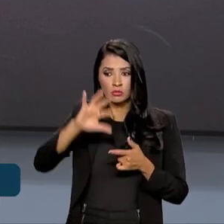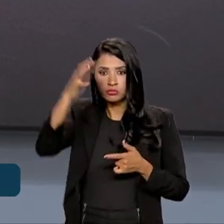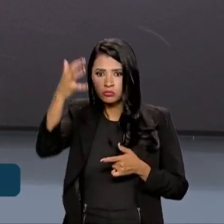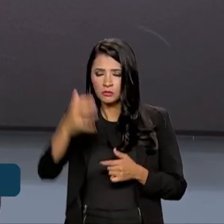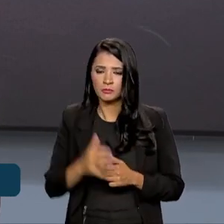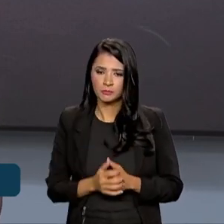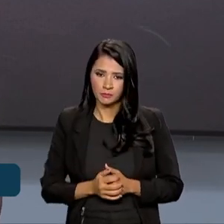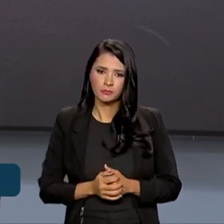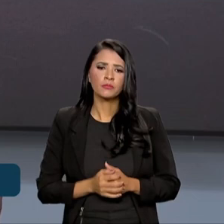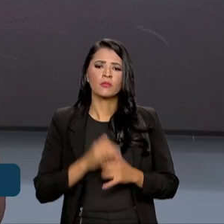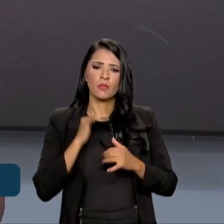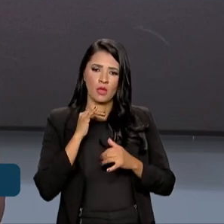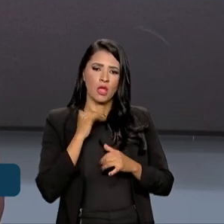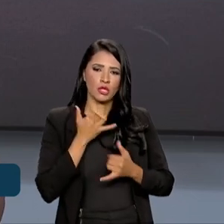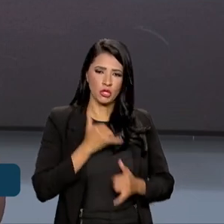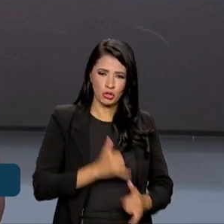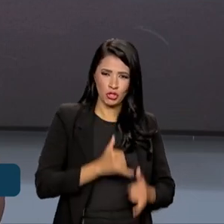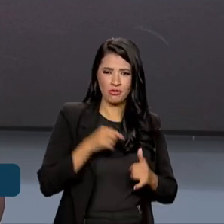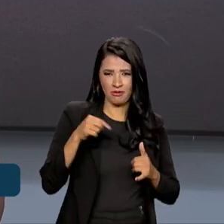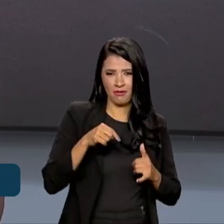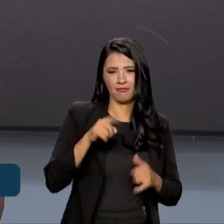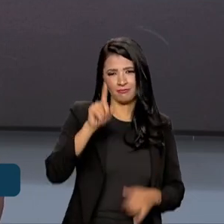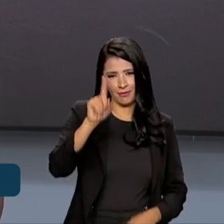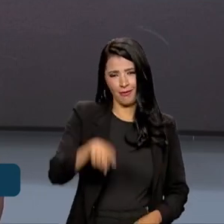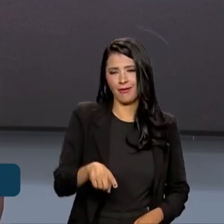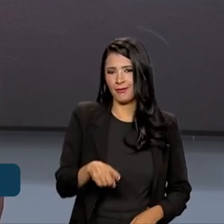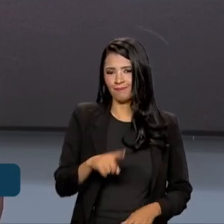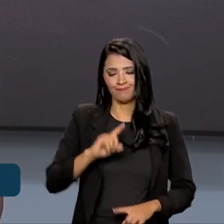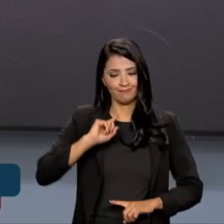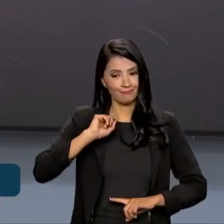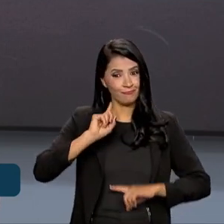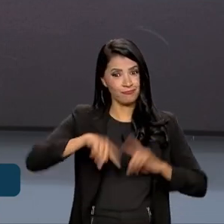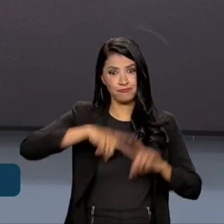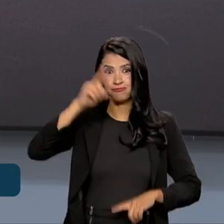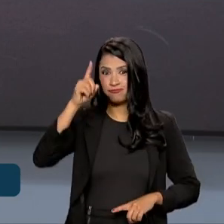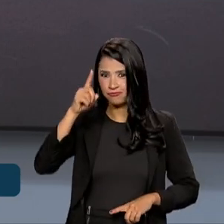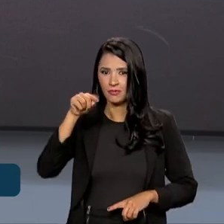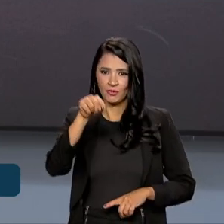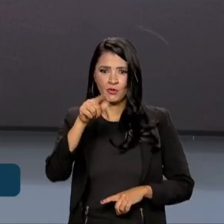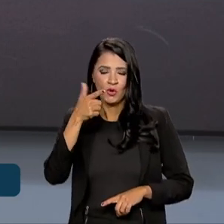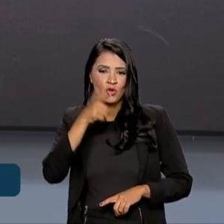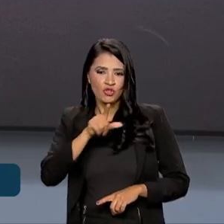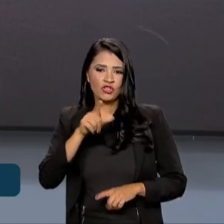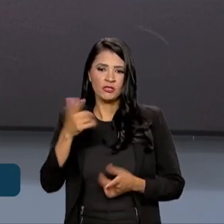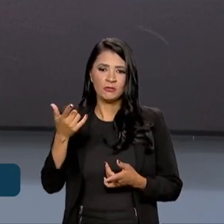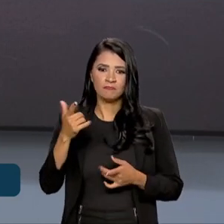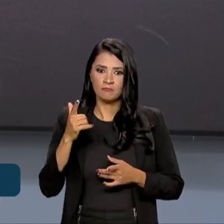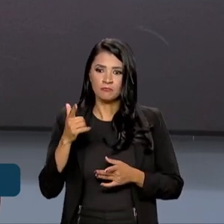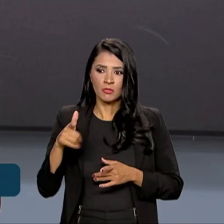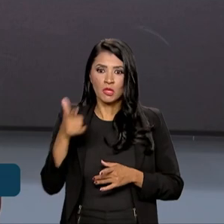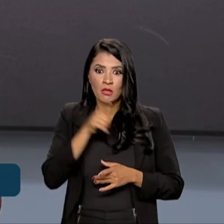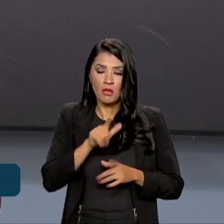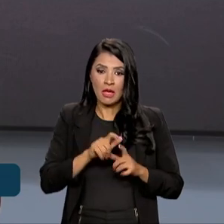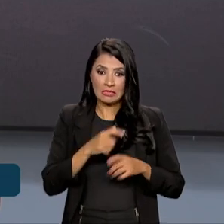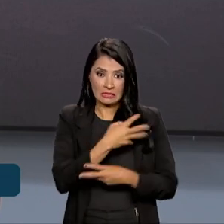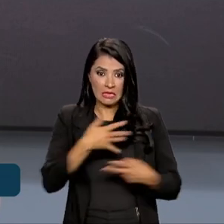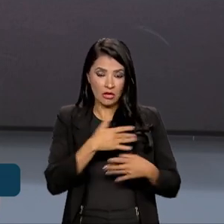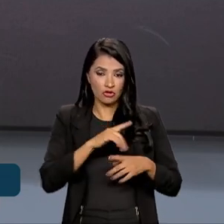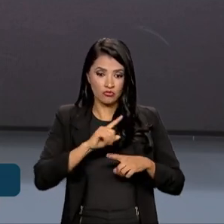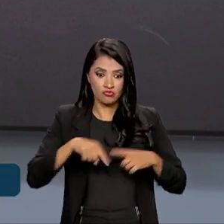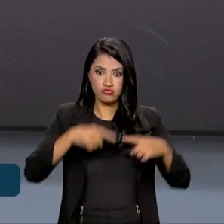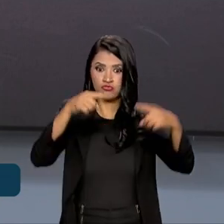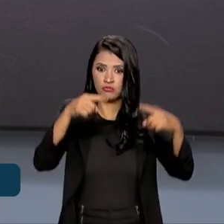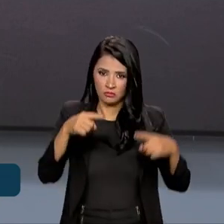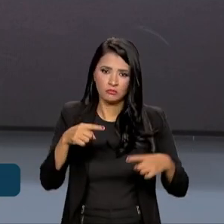sem dúvida nenhuma, será o grande avanço no que se refere a atrair desenvolvimento para a nossa cidade. É